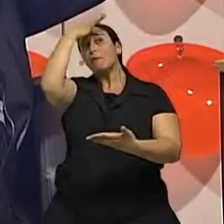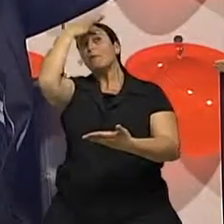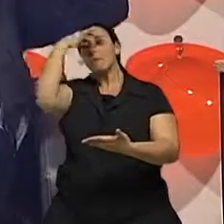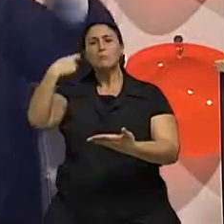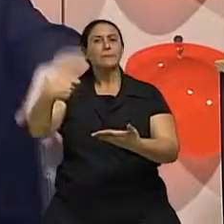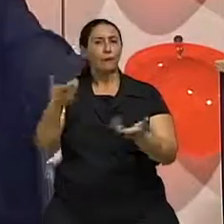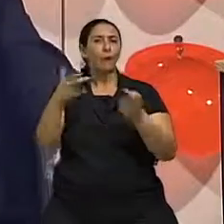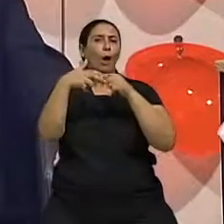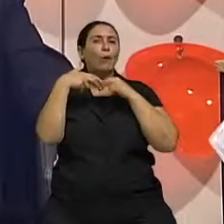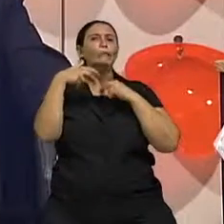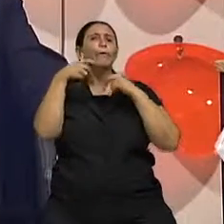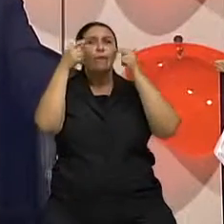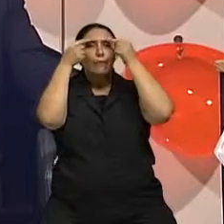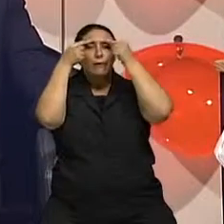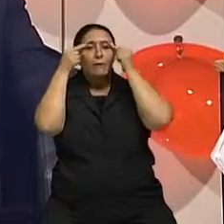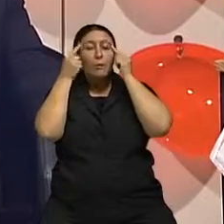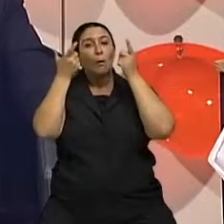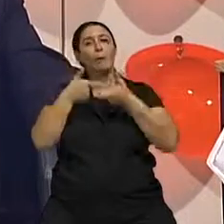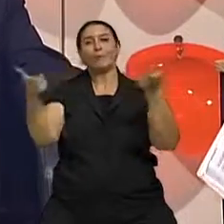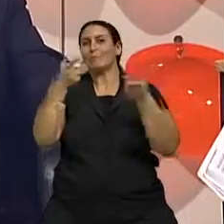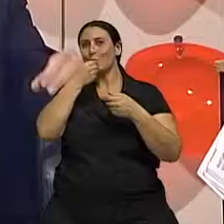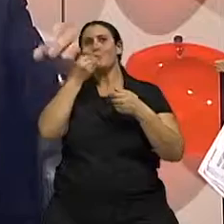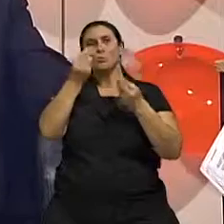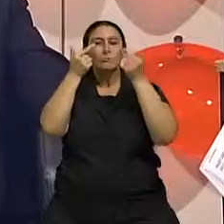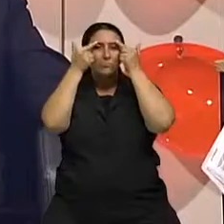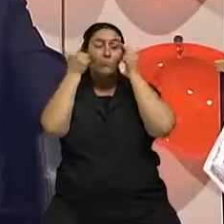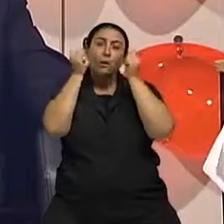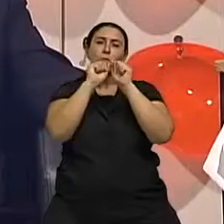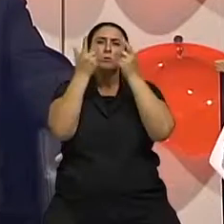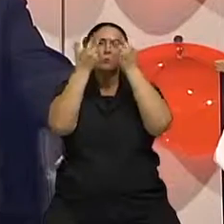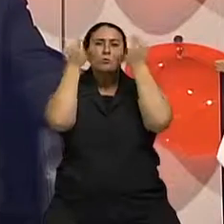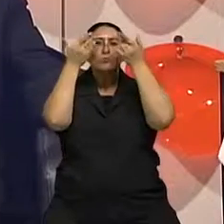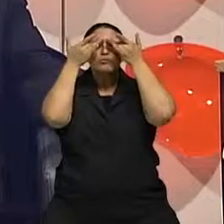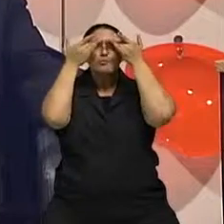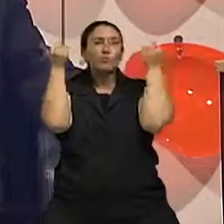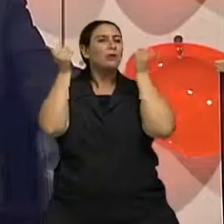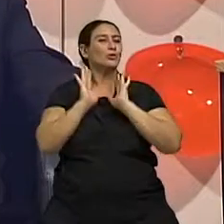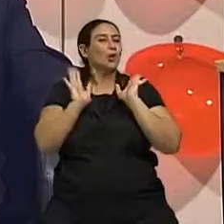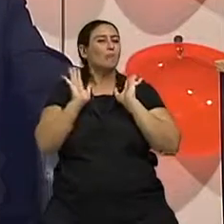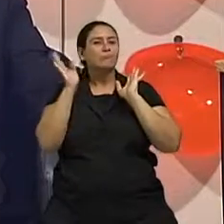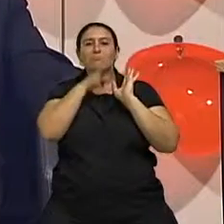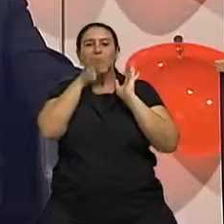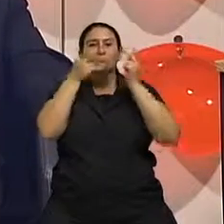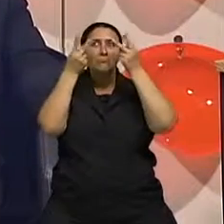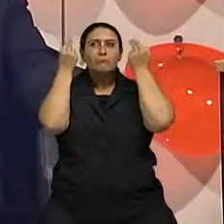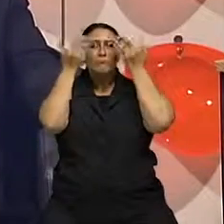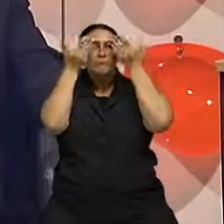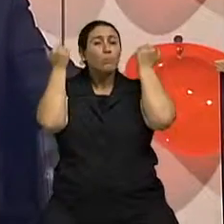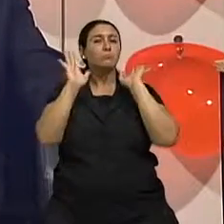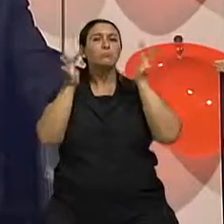elevar. Para puxar. Então ali, com uma pequena cirurgia, você retira o excesso de pele, às vezes o excesso de musculatura,